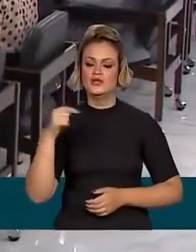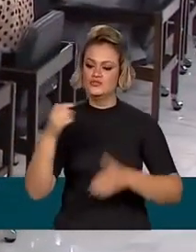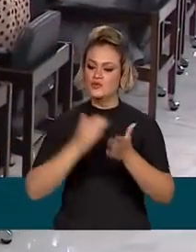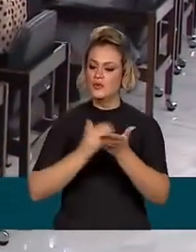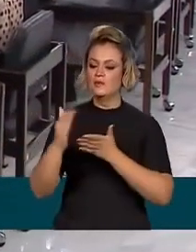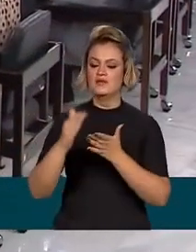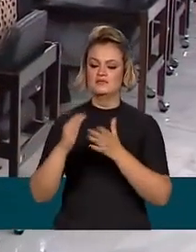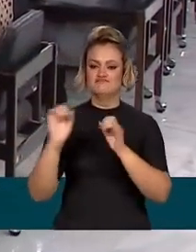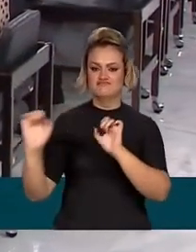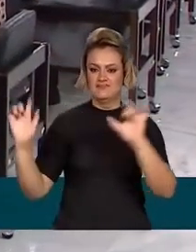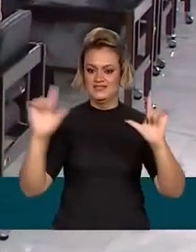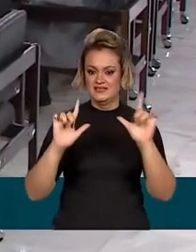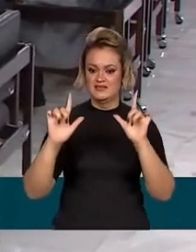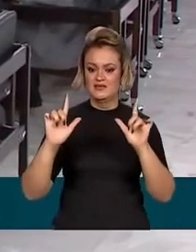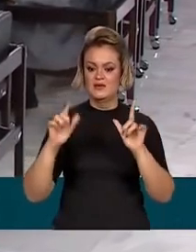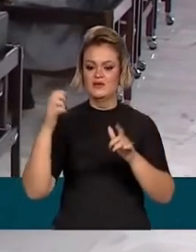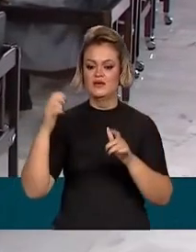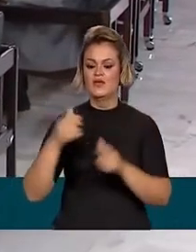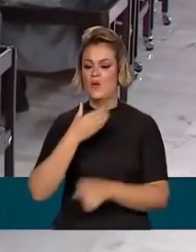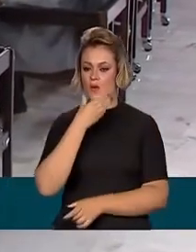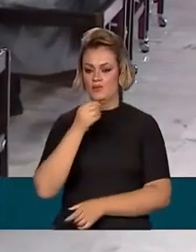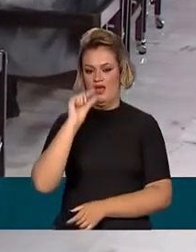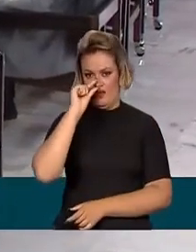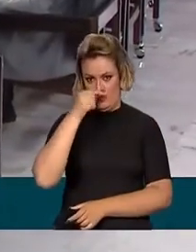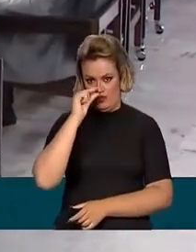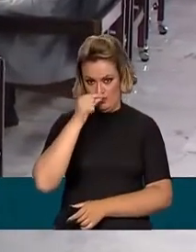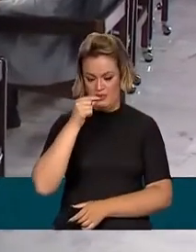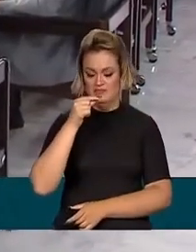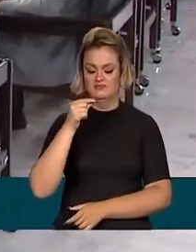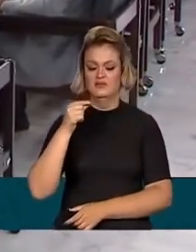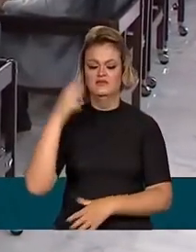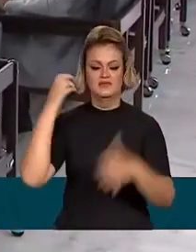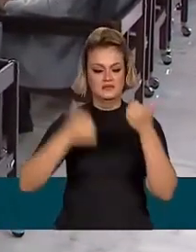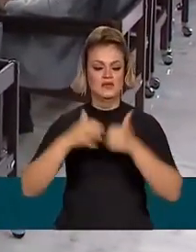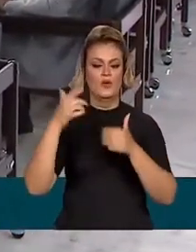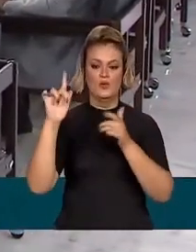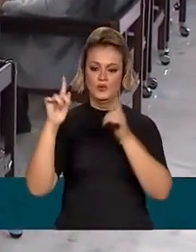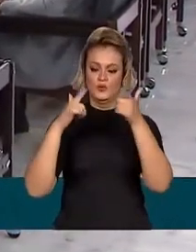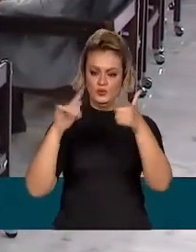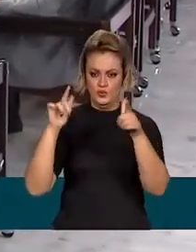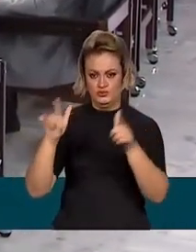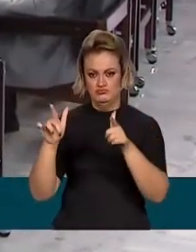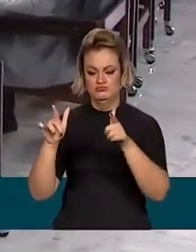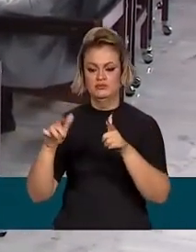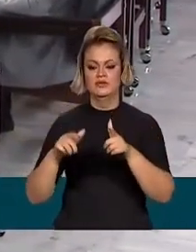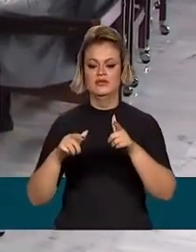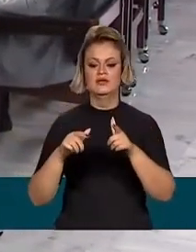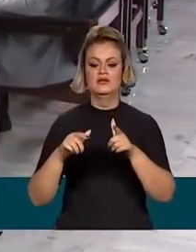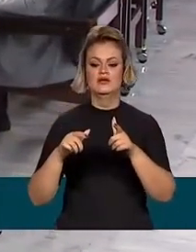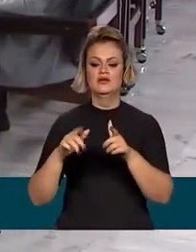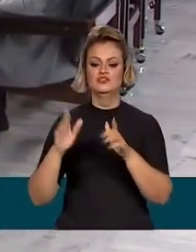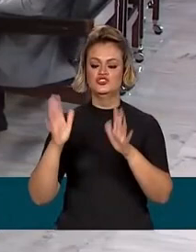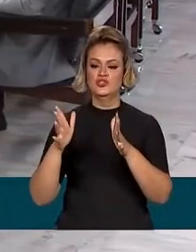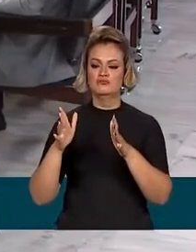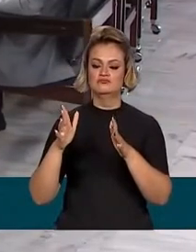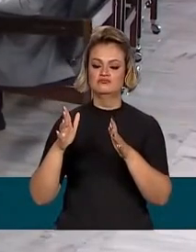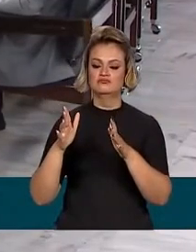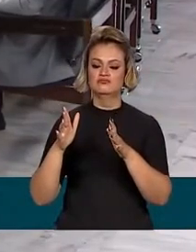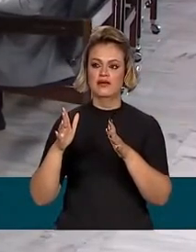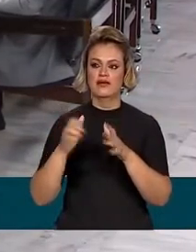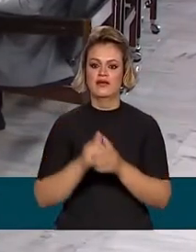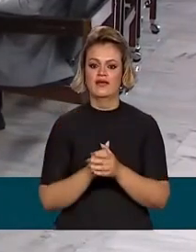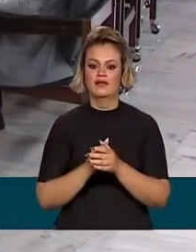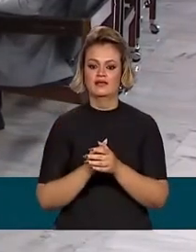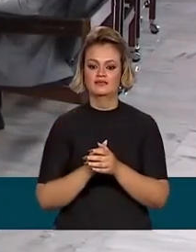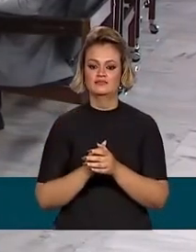iniciaremos a apresentação com o vice-presidente da República, falando, e assim como ele solicitou, já fazia uma fala como